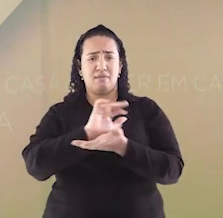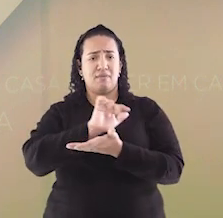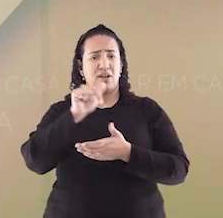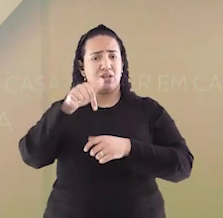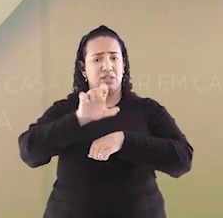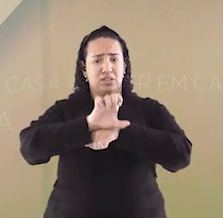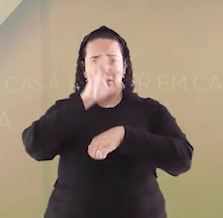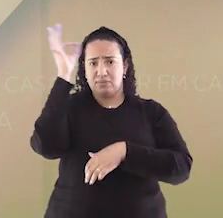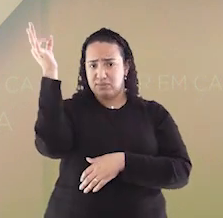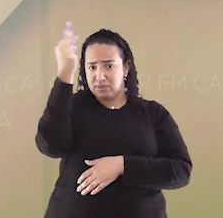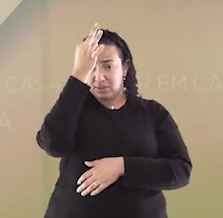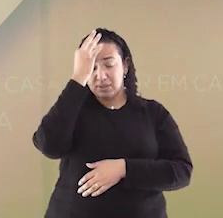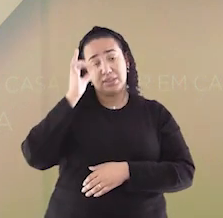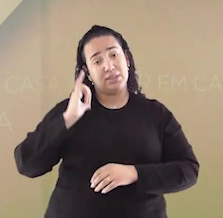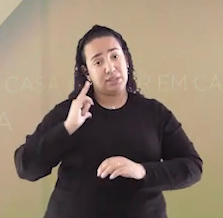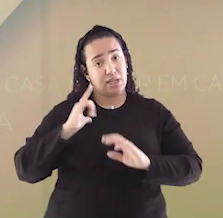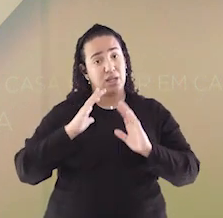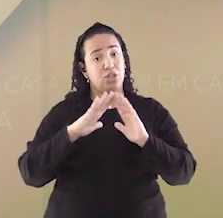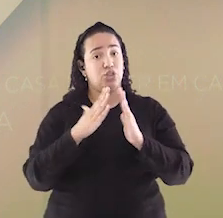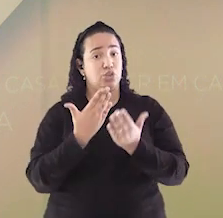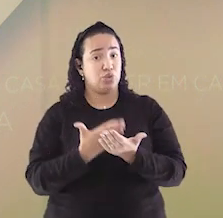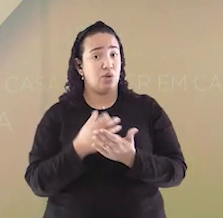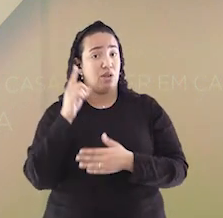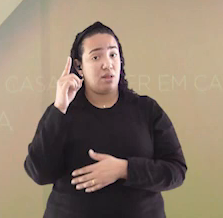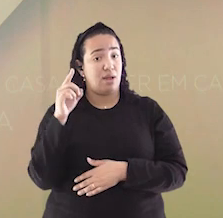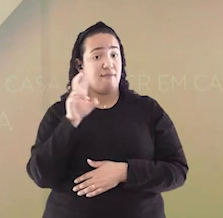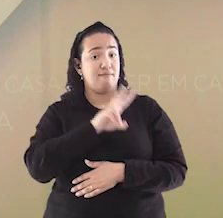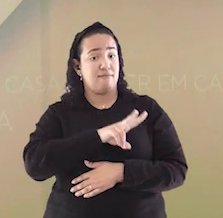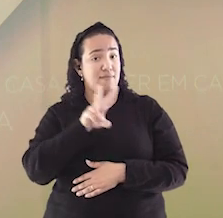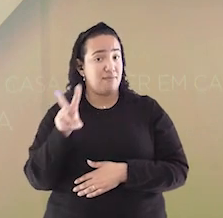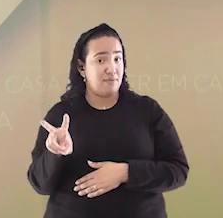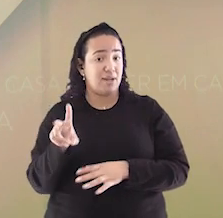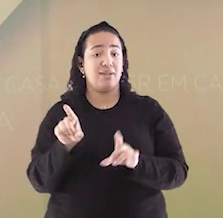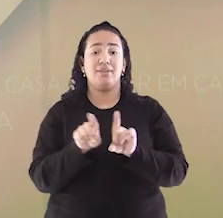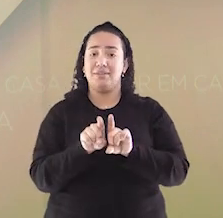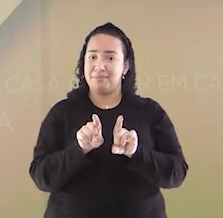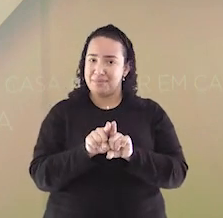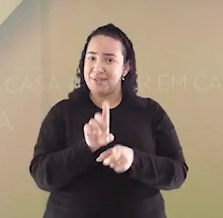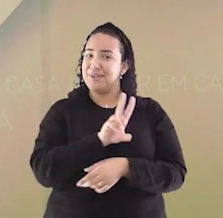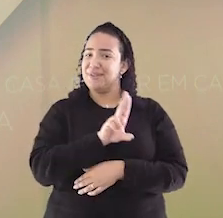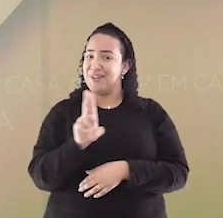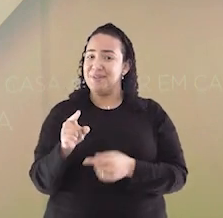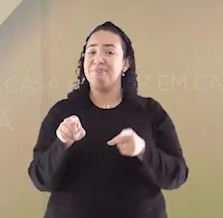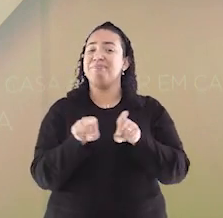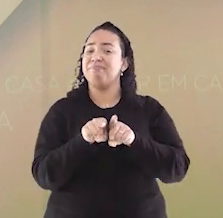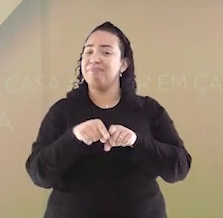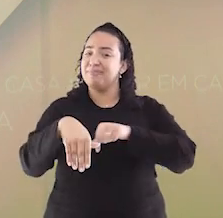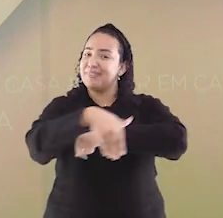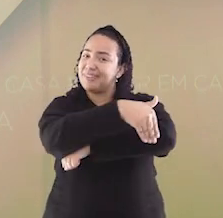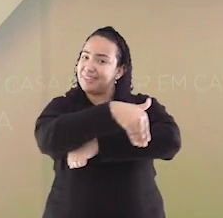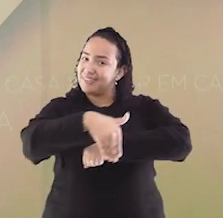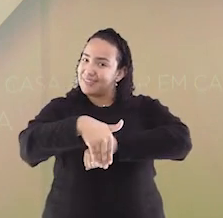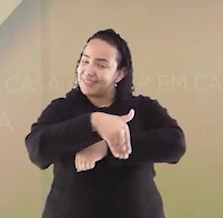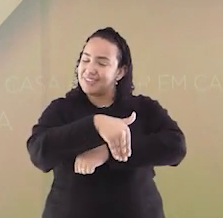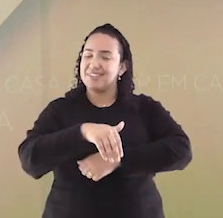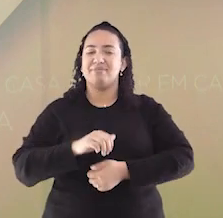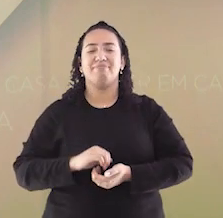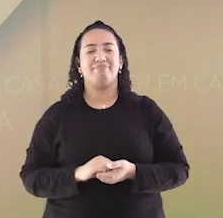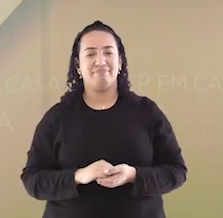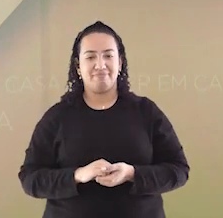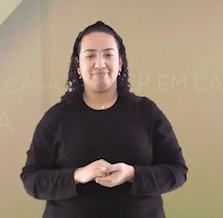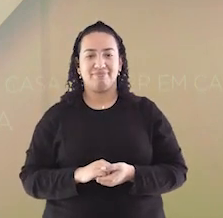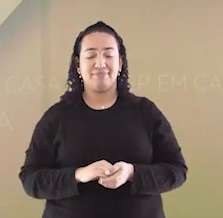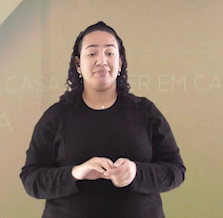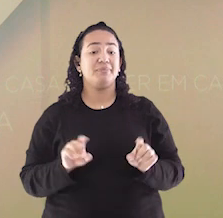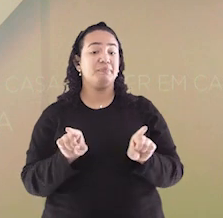Espírito Santo. Existe uma escola pública em Vila Velha com seu nome e também uma rua, chamada Rua Presidente Florentino Ávidos.